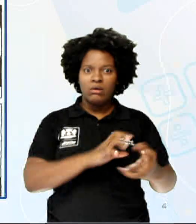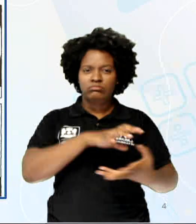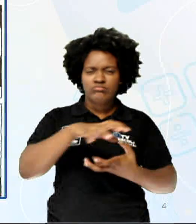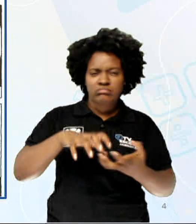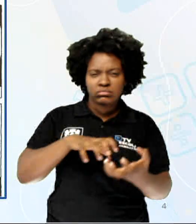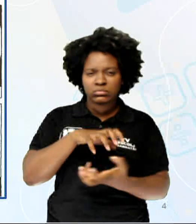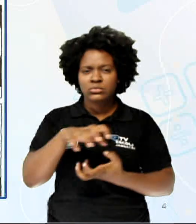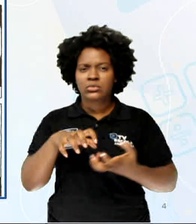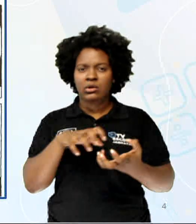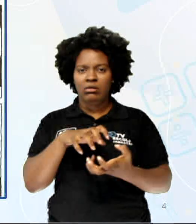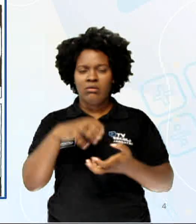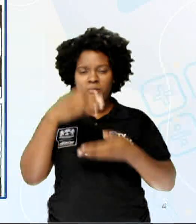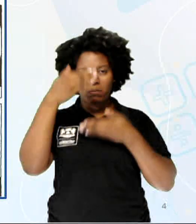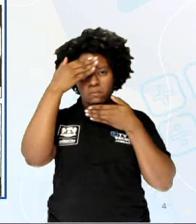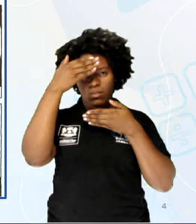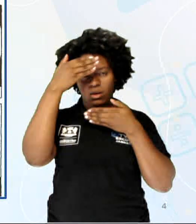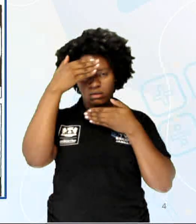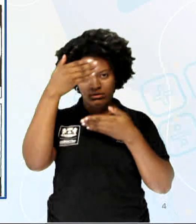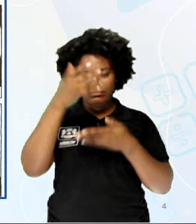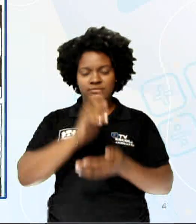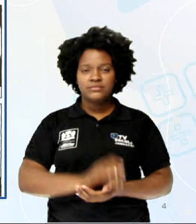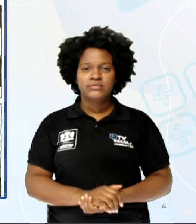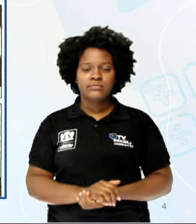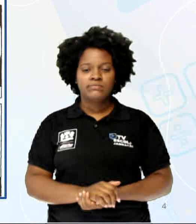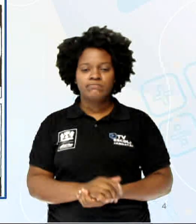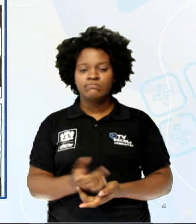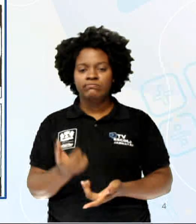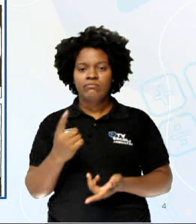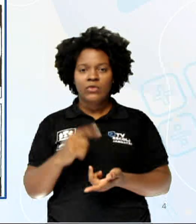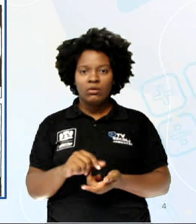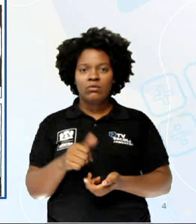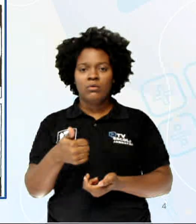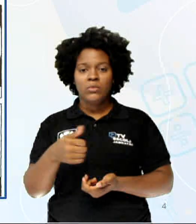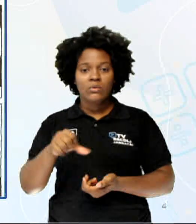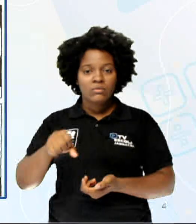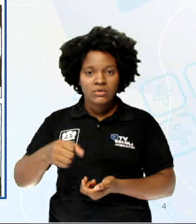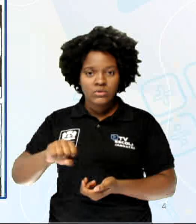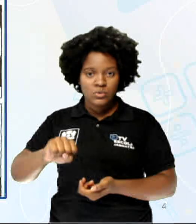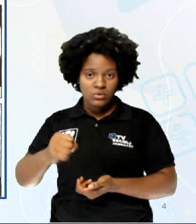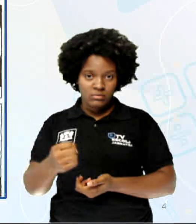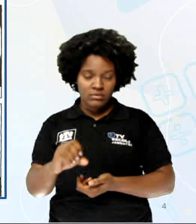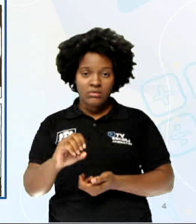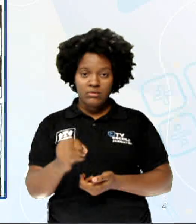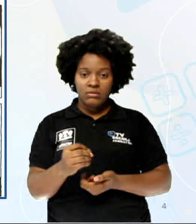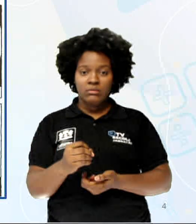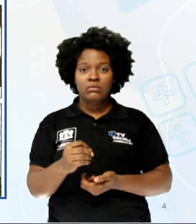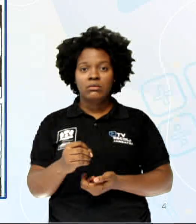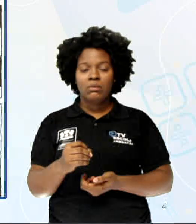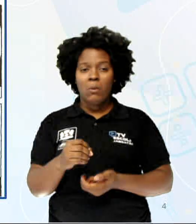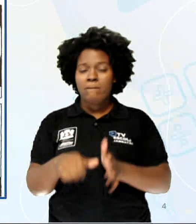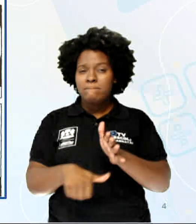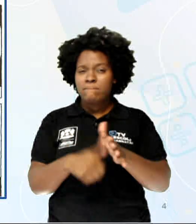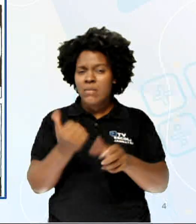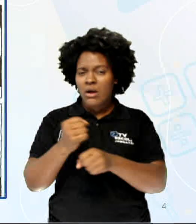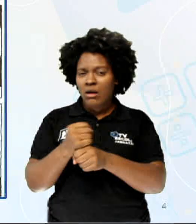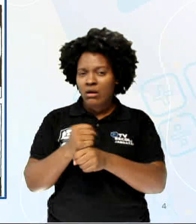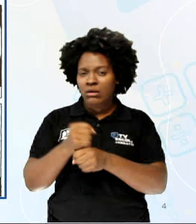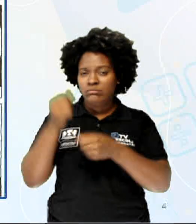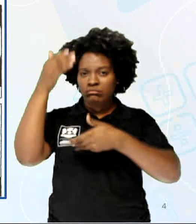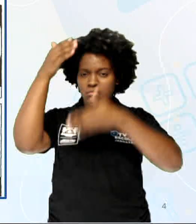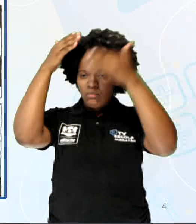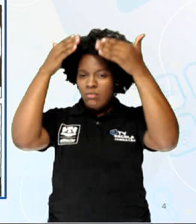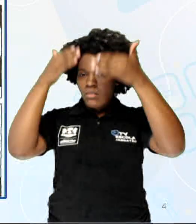Revolução Islâmica. Então, veio 1980, o primeiro ano em que o véu se tornou